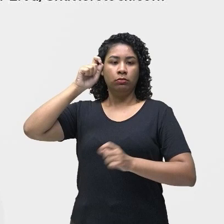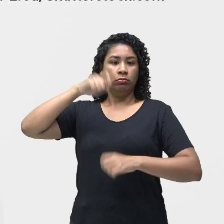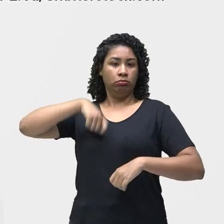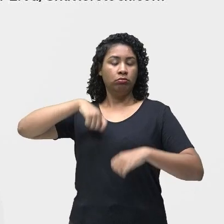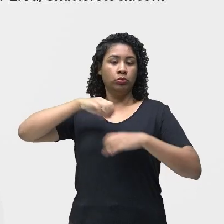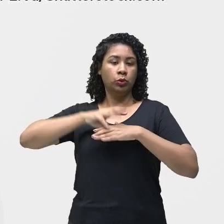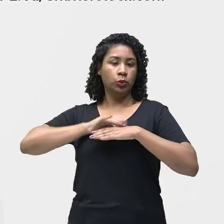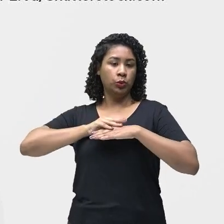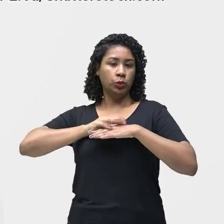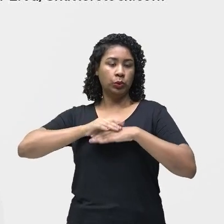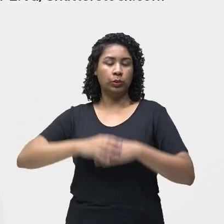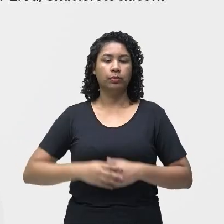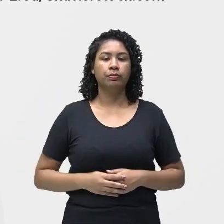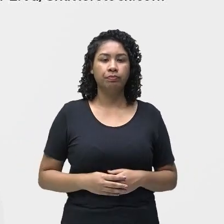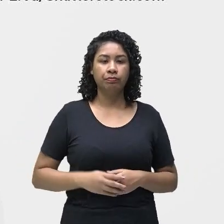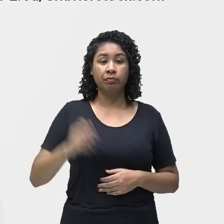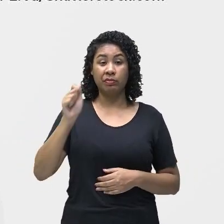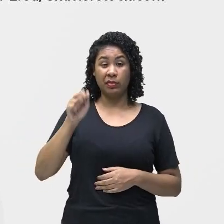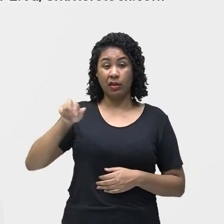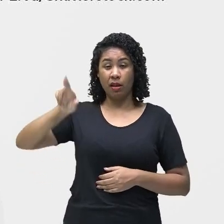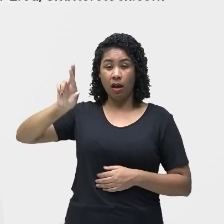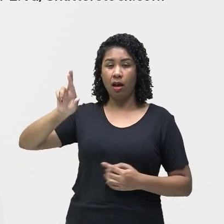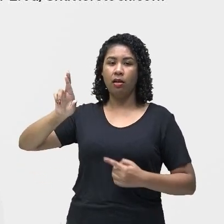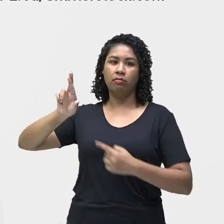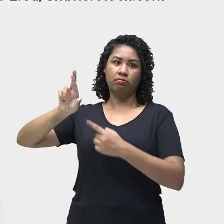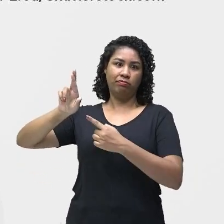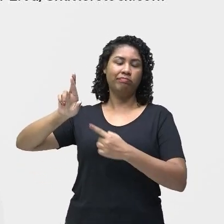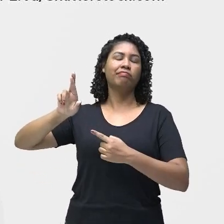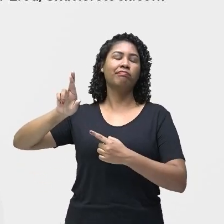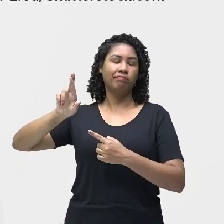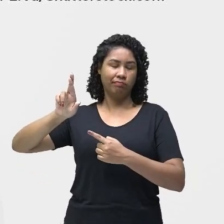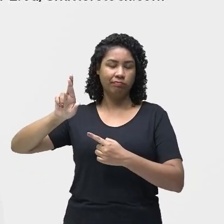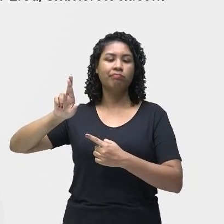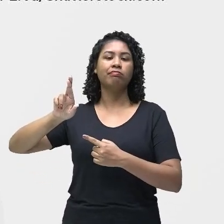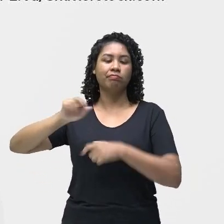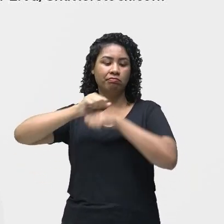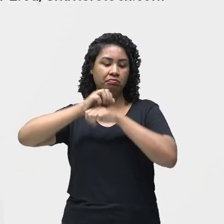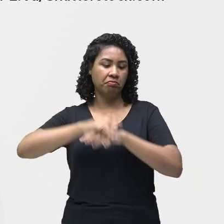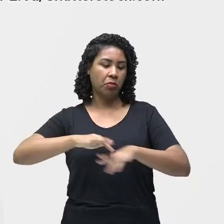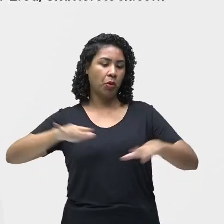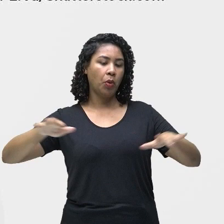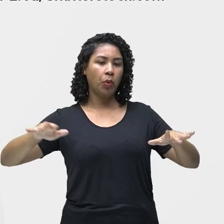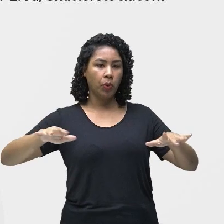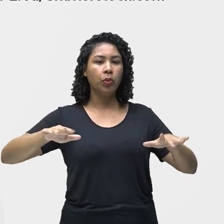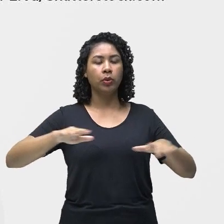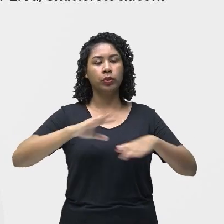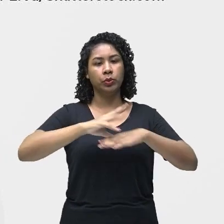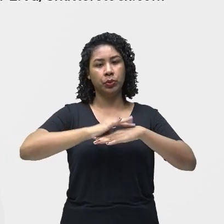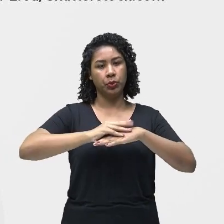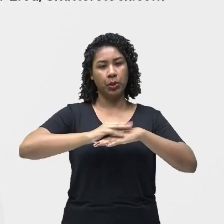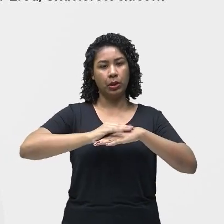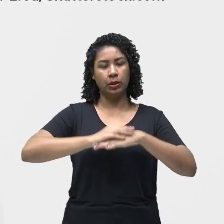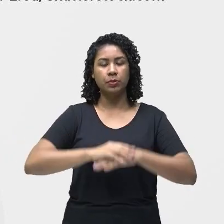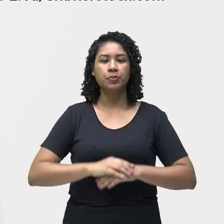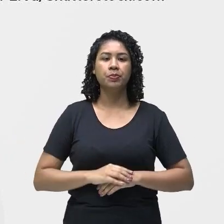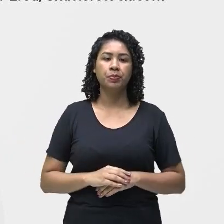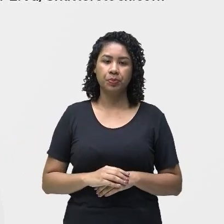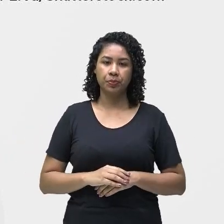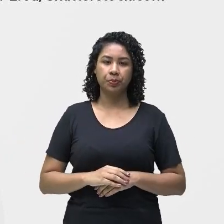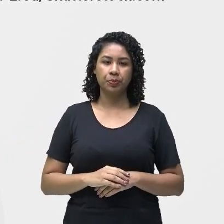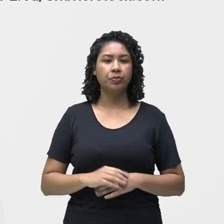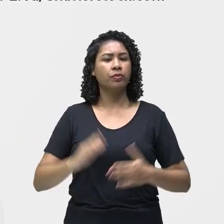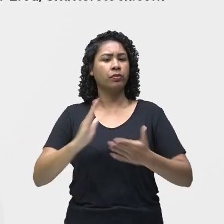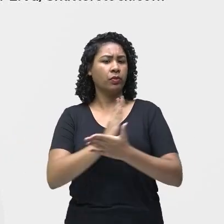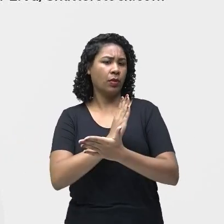na cartela. O ar como veículo de micro-organismos causadores de doenças. Existem